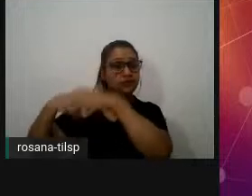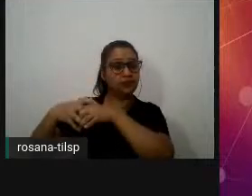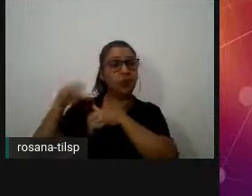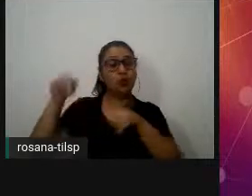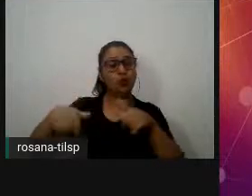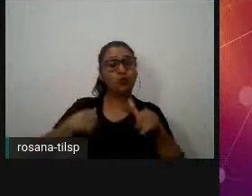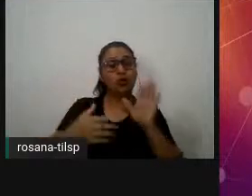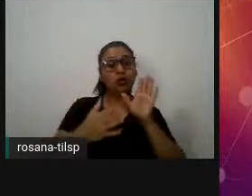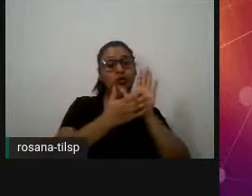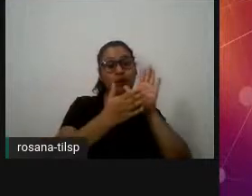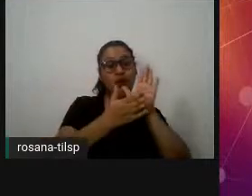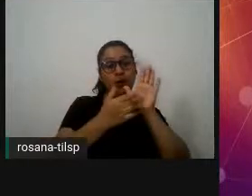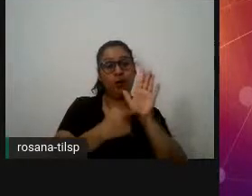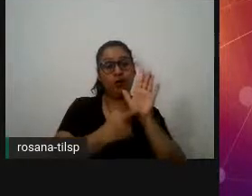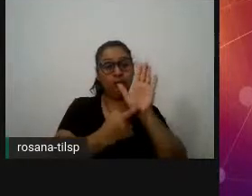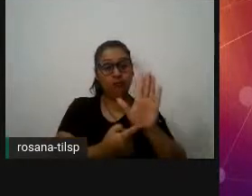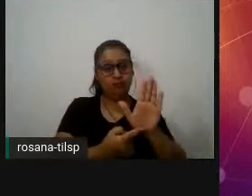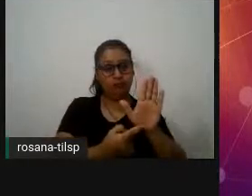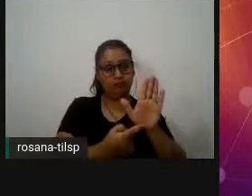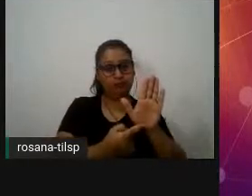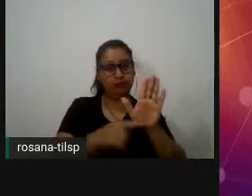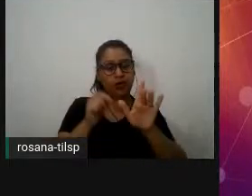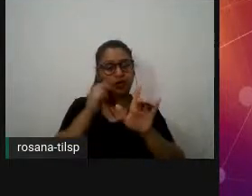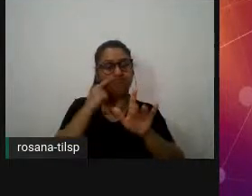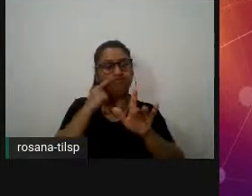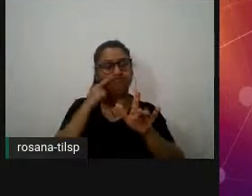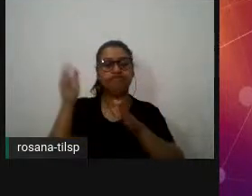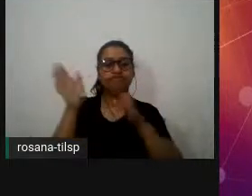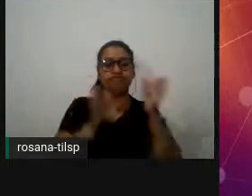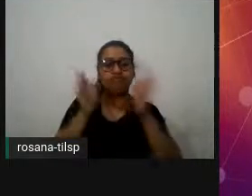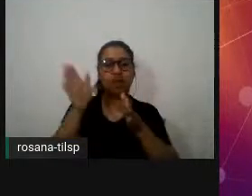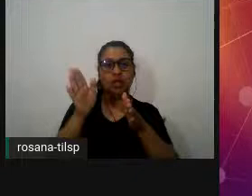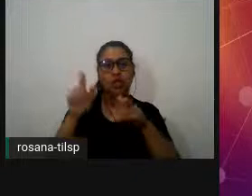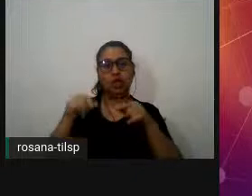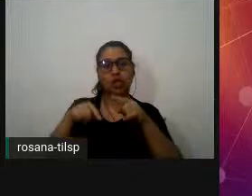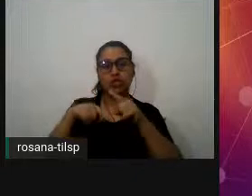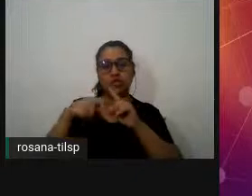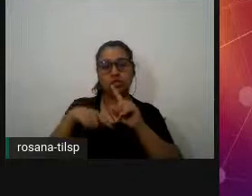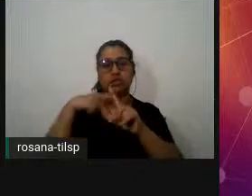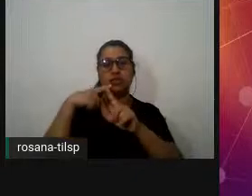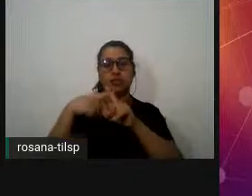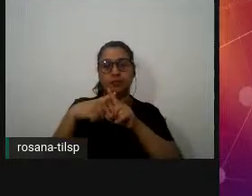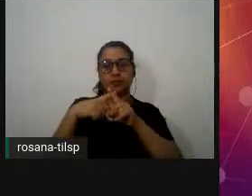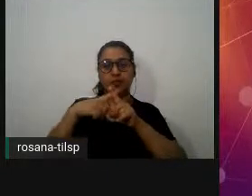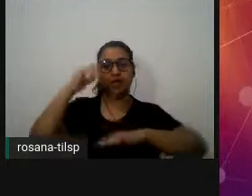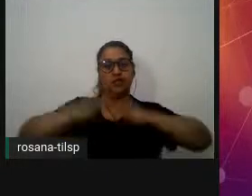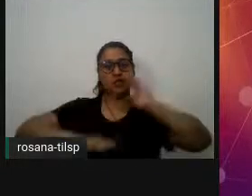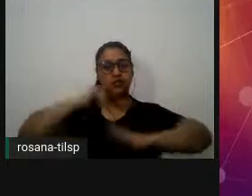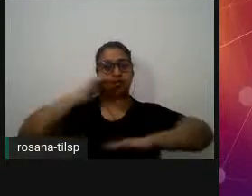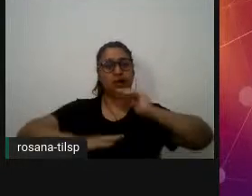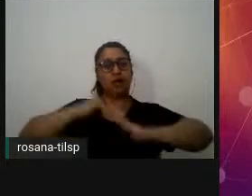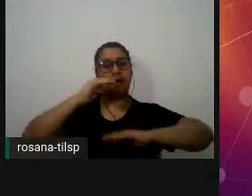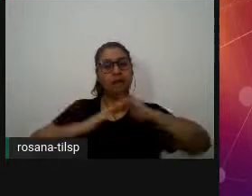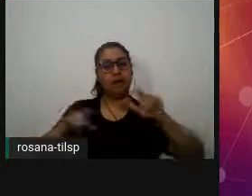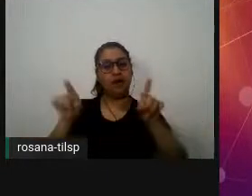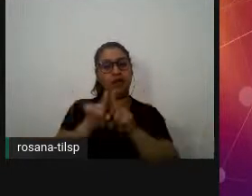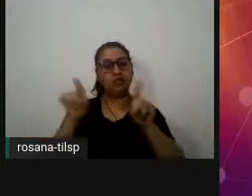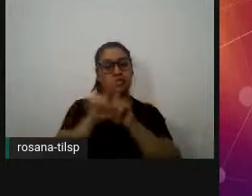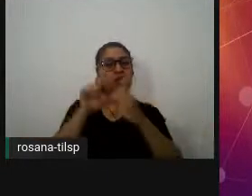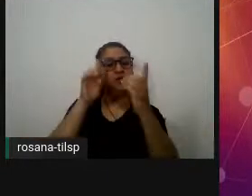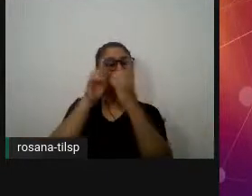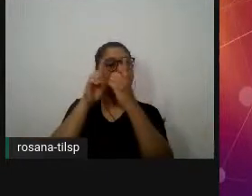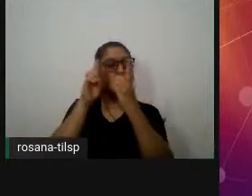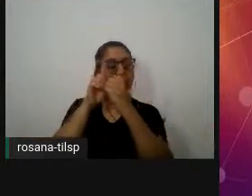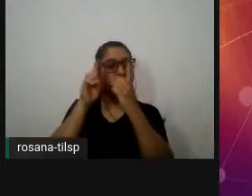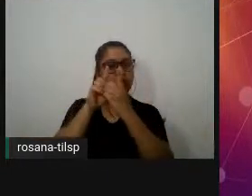uma ótica mais de aplicação e também de didatização que foi elaborada no âmbito